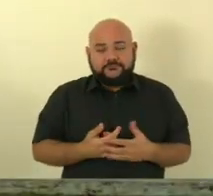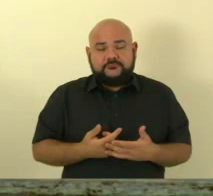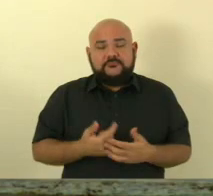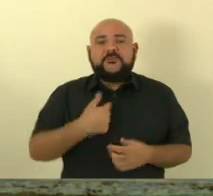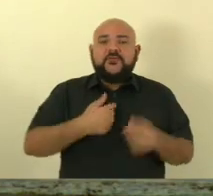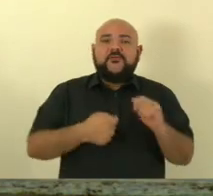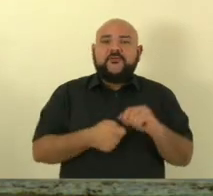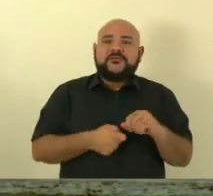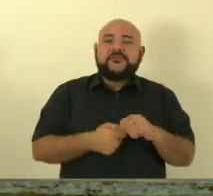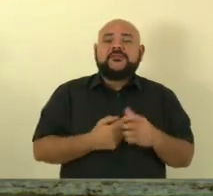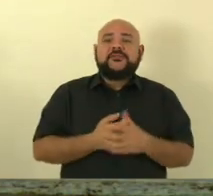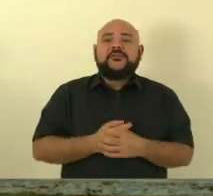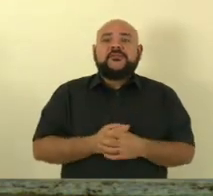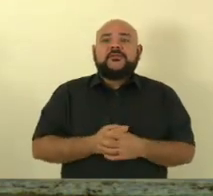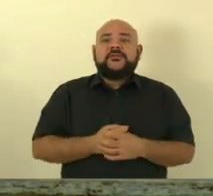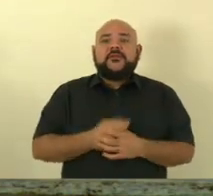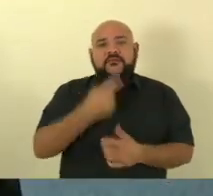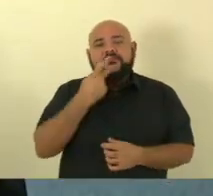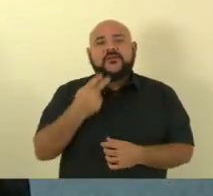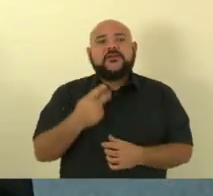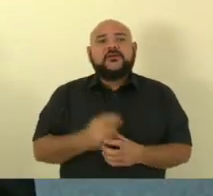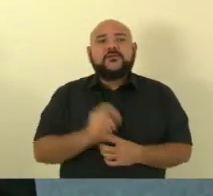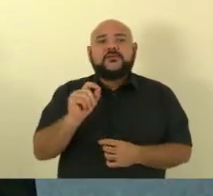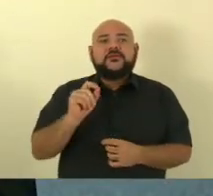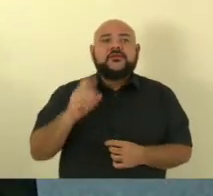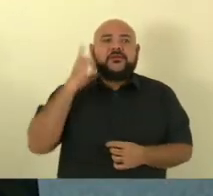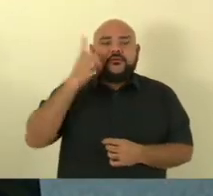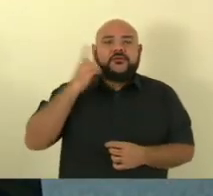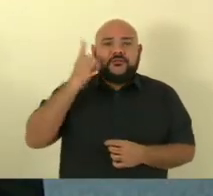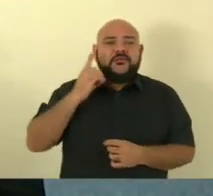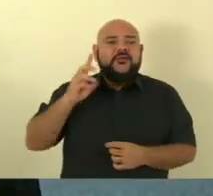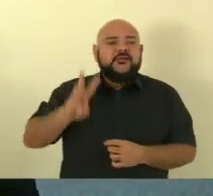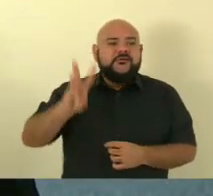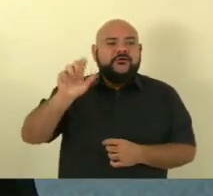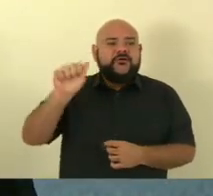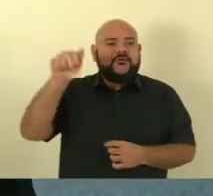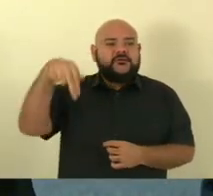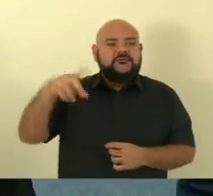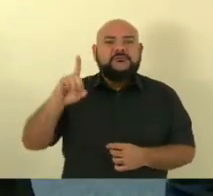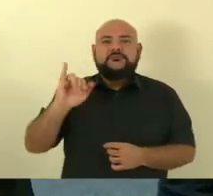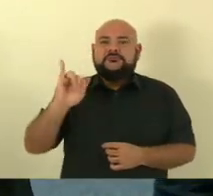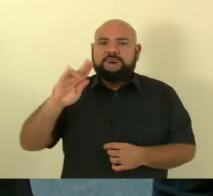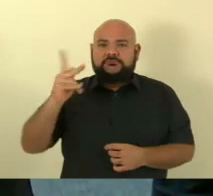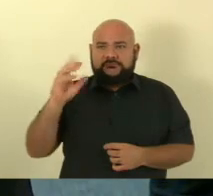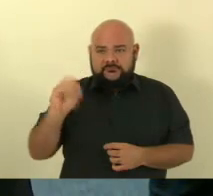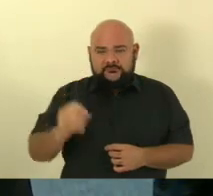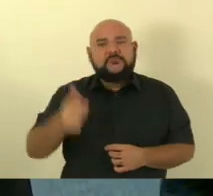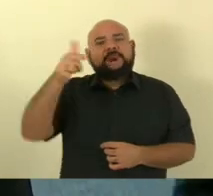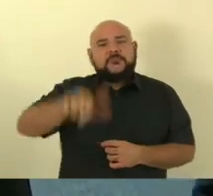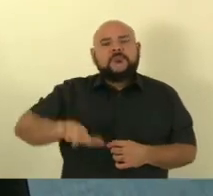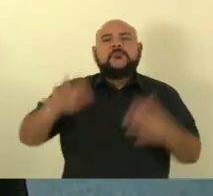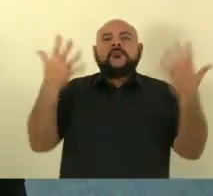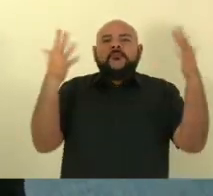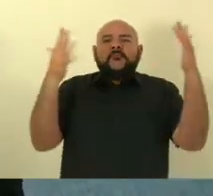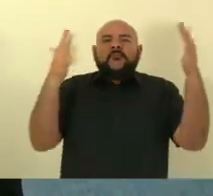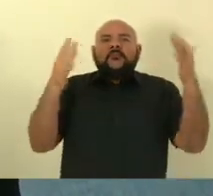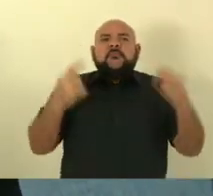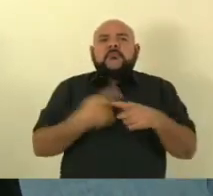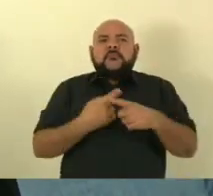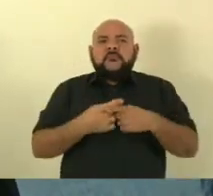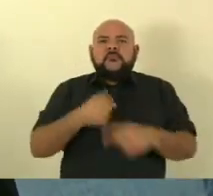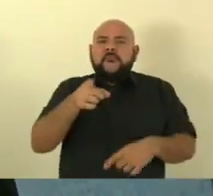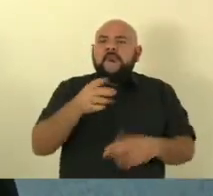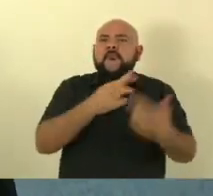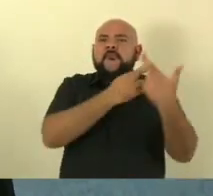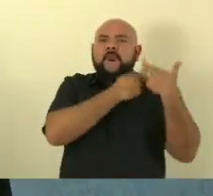justiça, com o deputado Vandinho Leite, parabenizar a Vossa Excelência pela autoria do projeto, dizer que teve